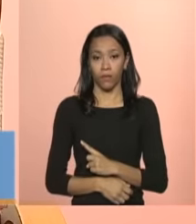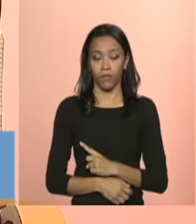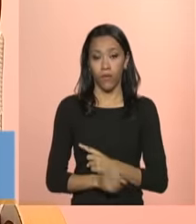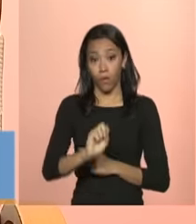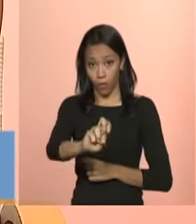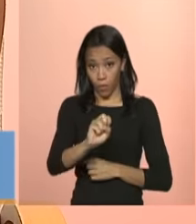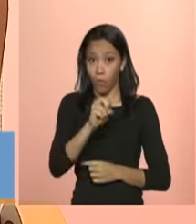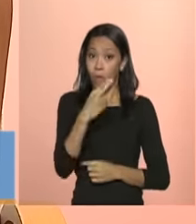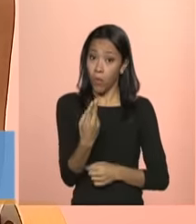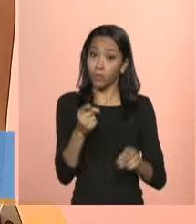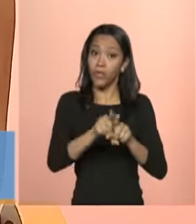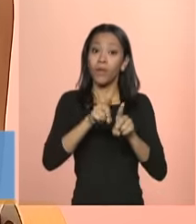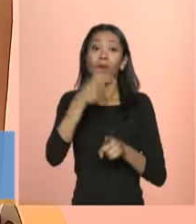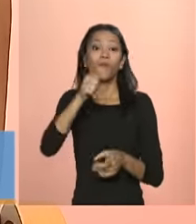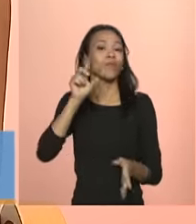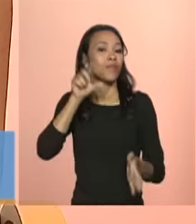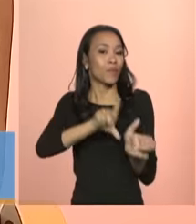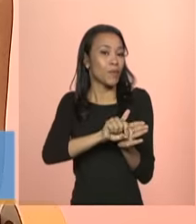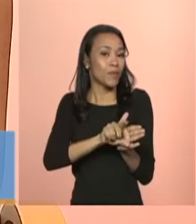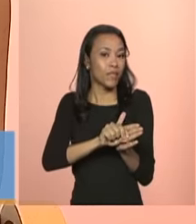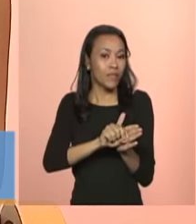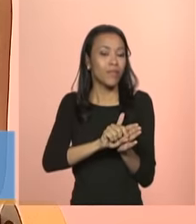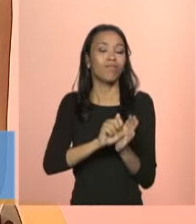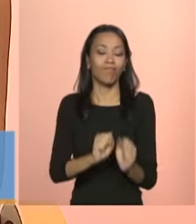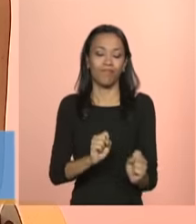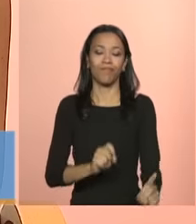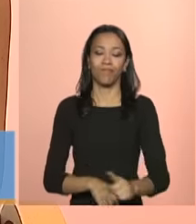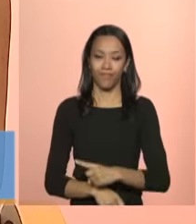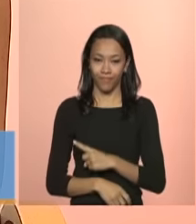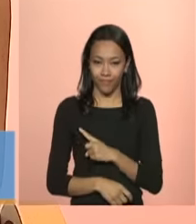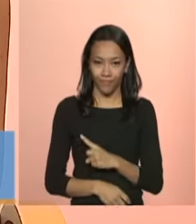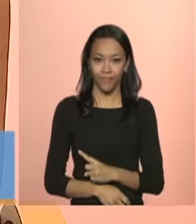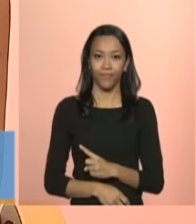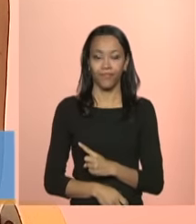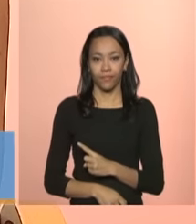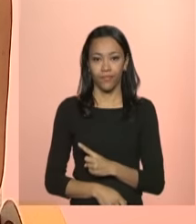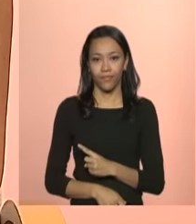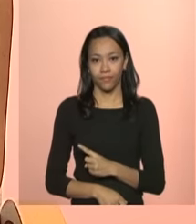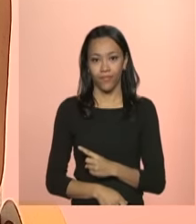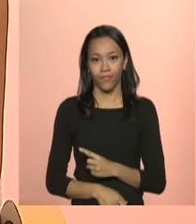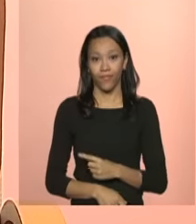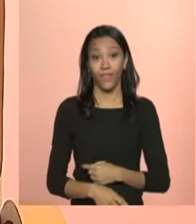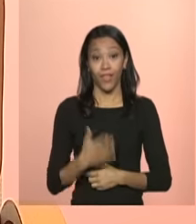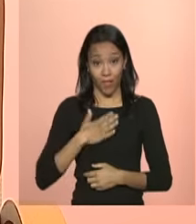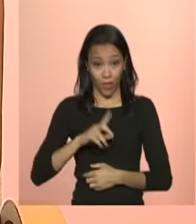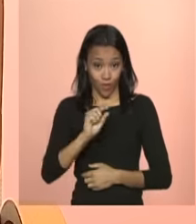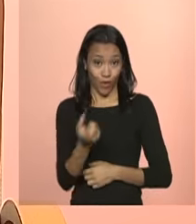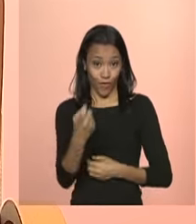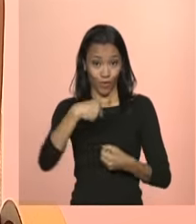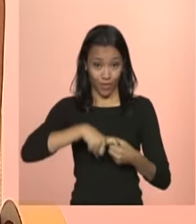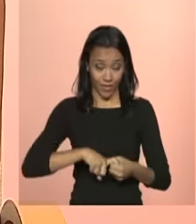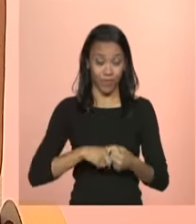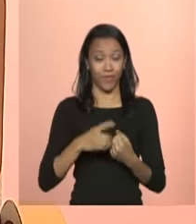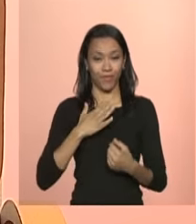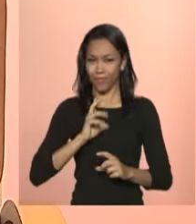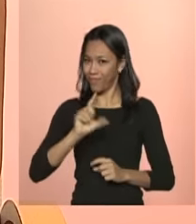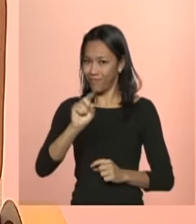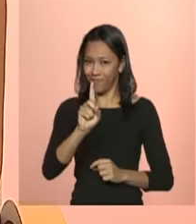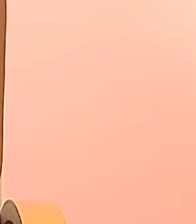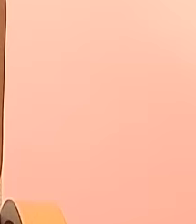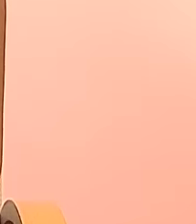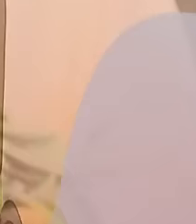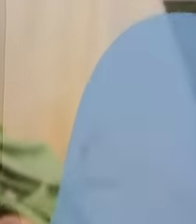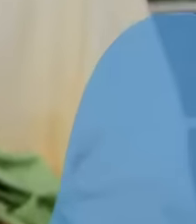ou ainda pelo twitter arroba mds comunicação sem cedilha e sem tio nós voltamos em instantes não saia daí